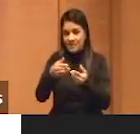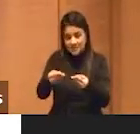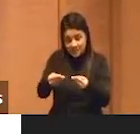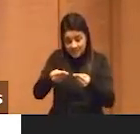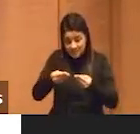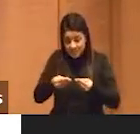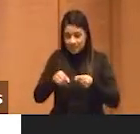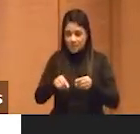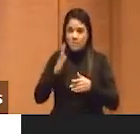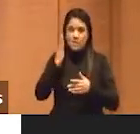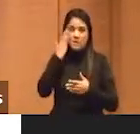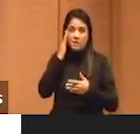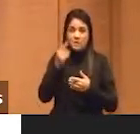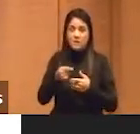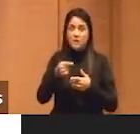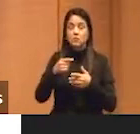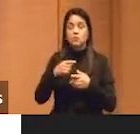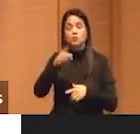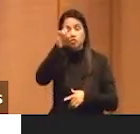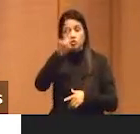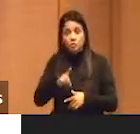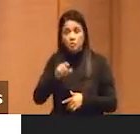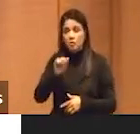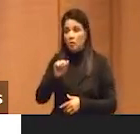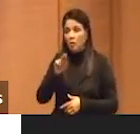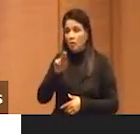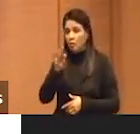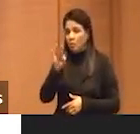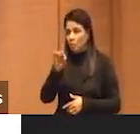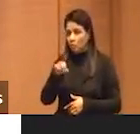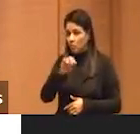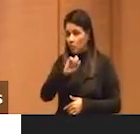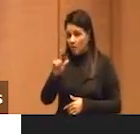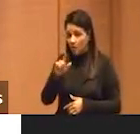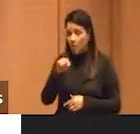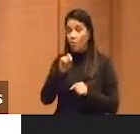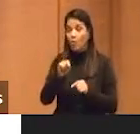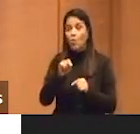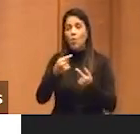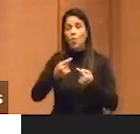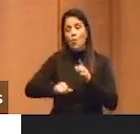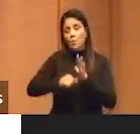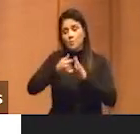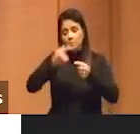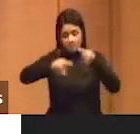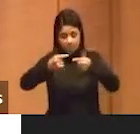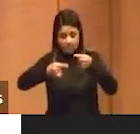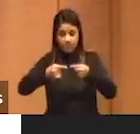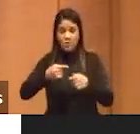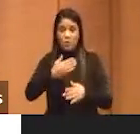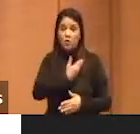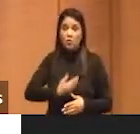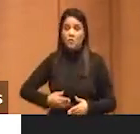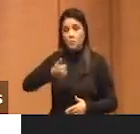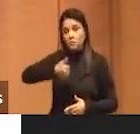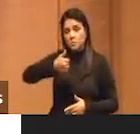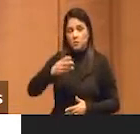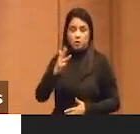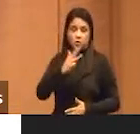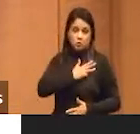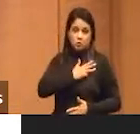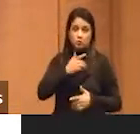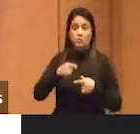importante, a questão do direito autoral não passa, esse debate começou no primeiro governo Lula, no Ministério Hacker de